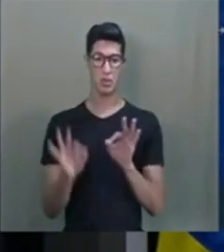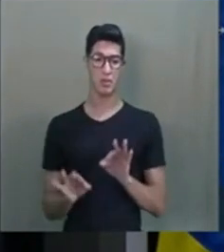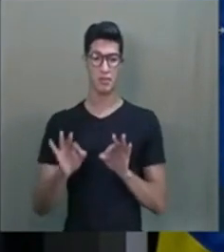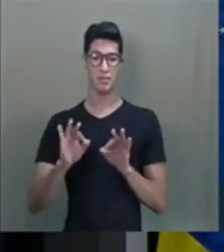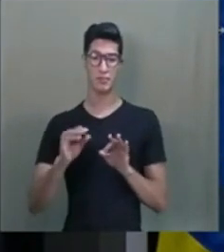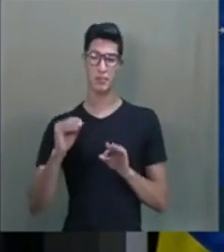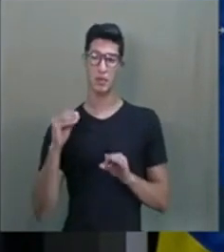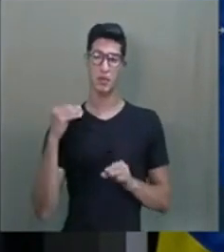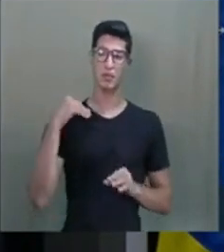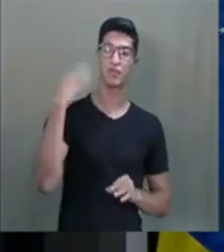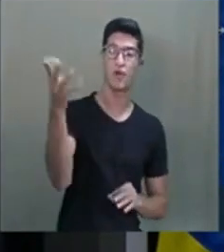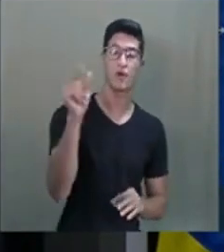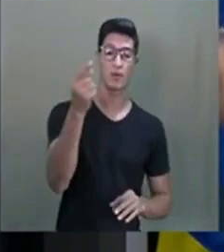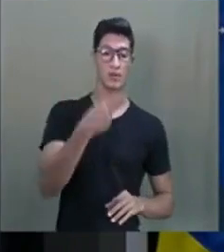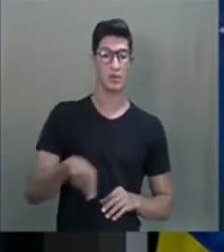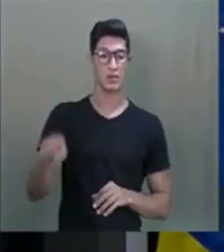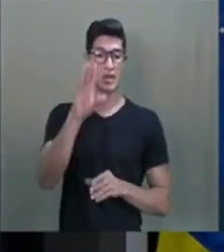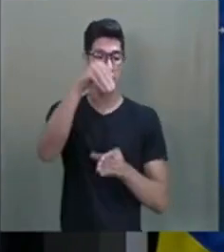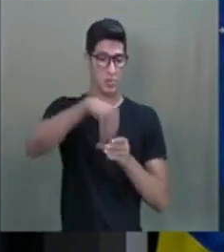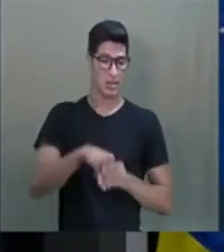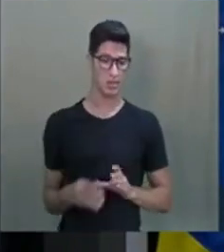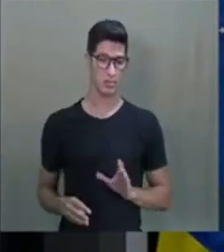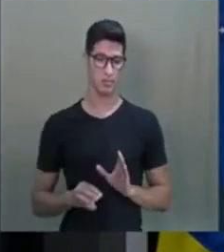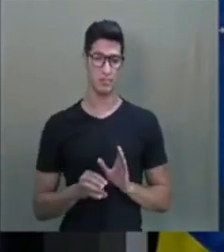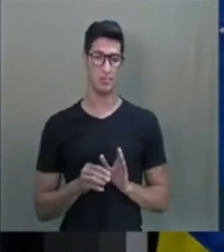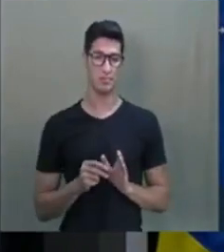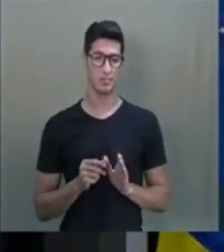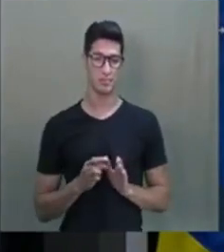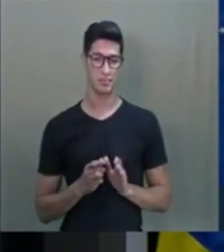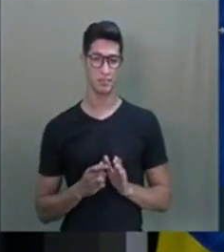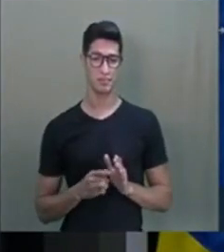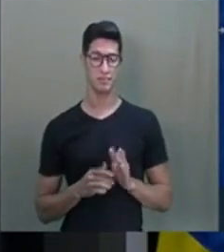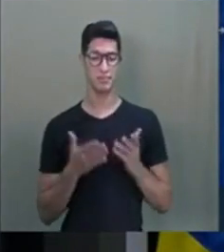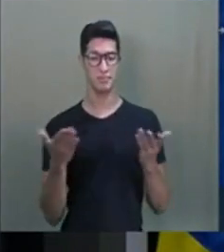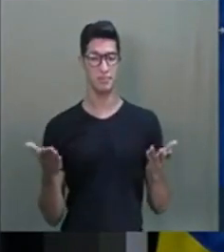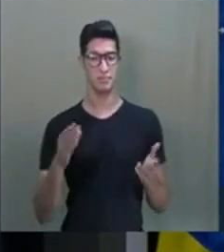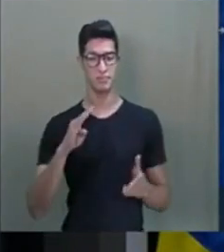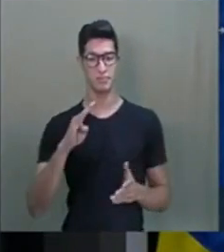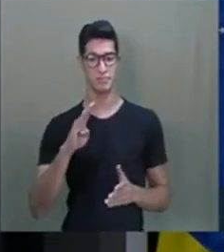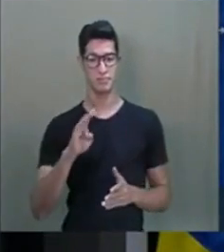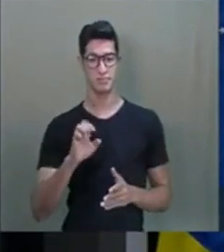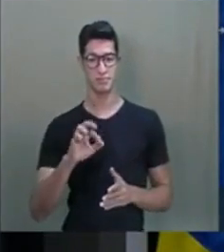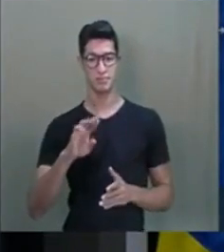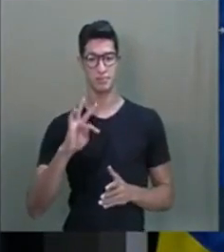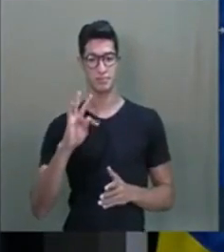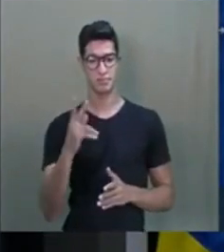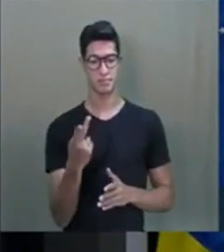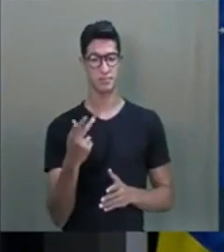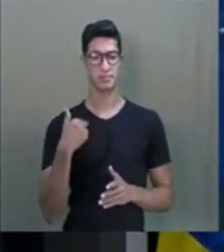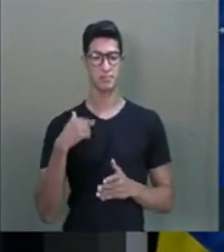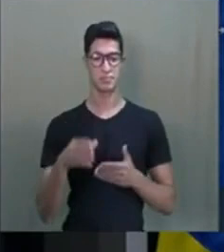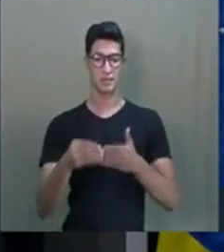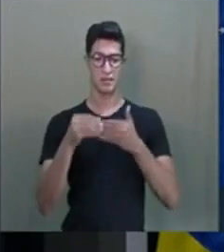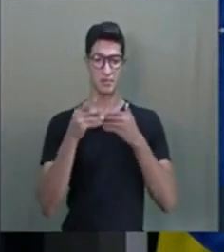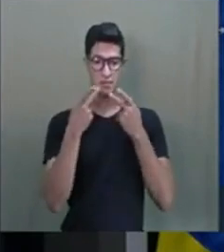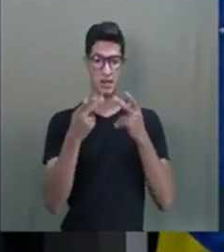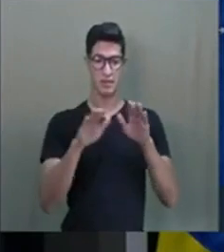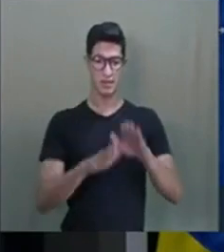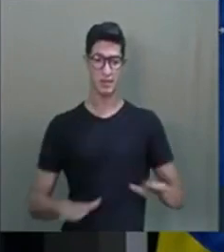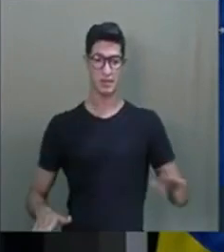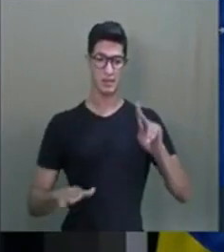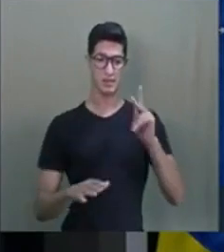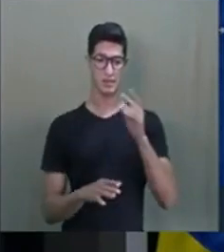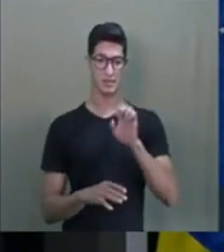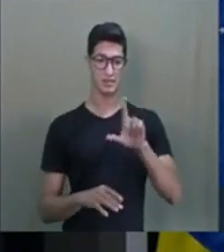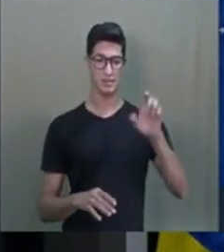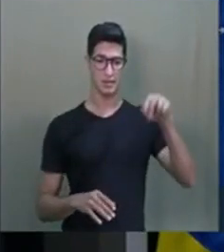fora, o que nós não ordenamos dentro. Então o Bert trouxe, e ele falava muito das crianças, que a Ellen